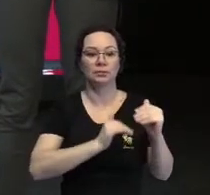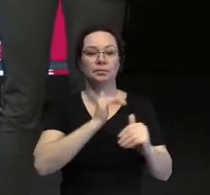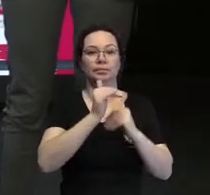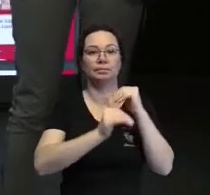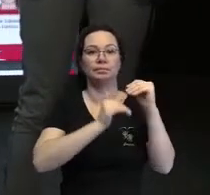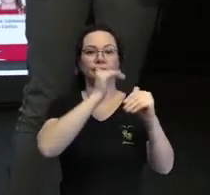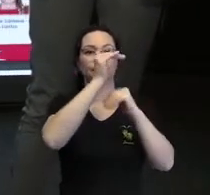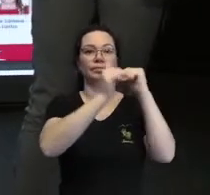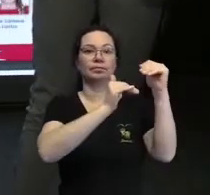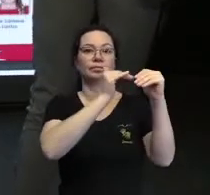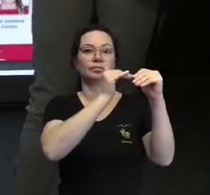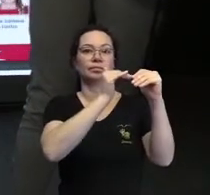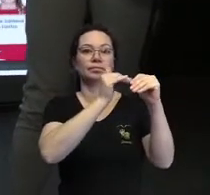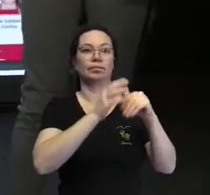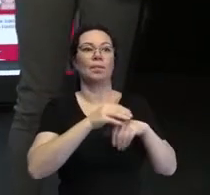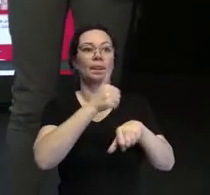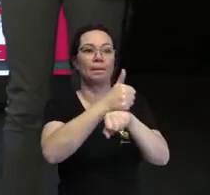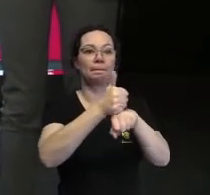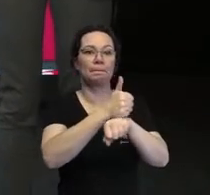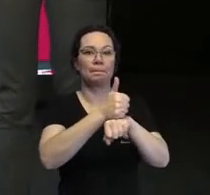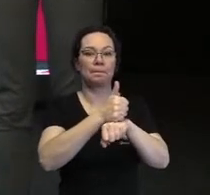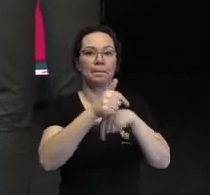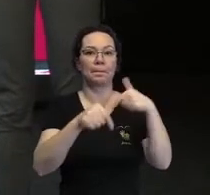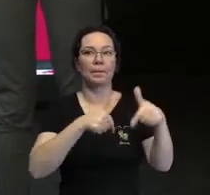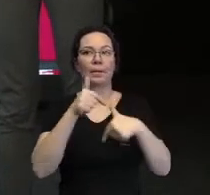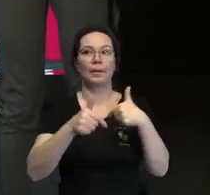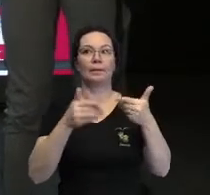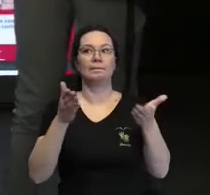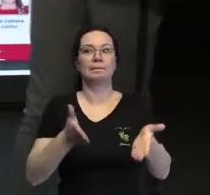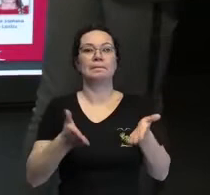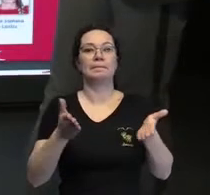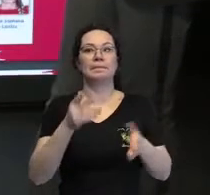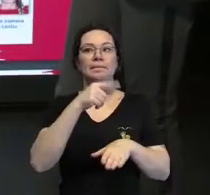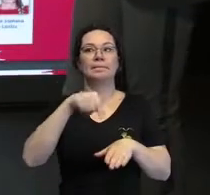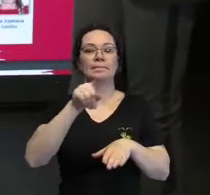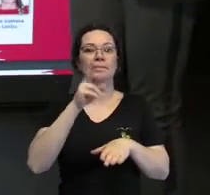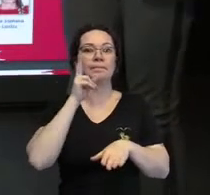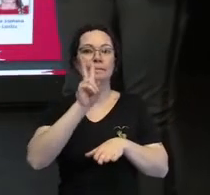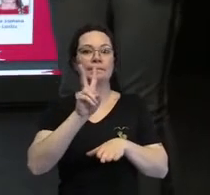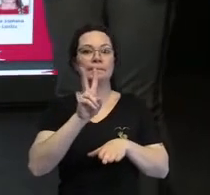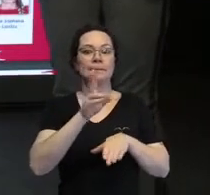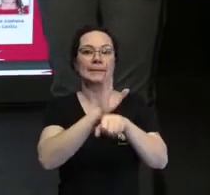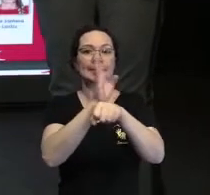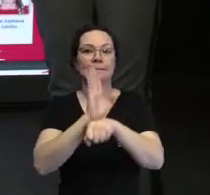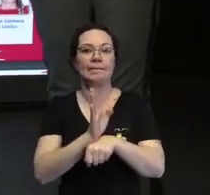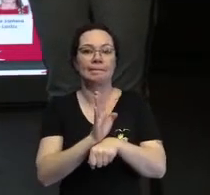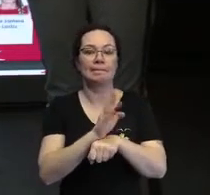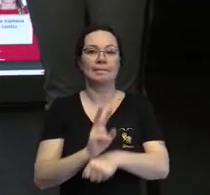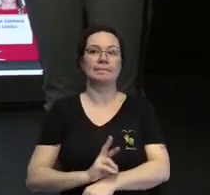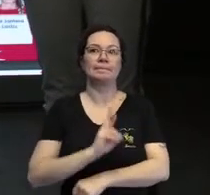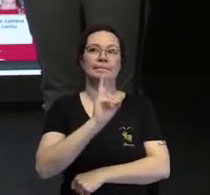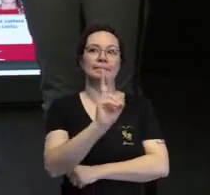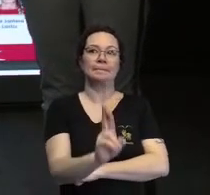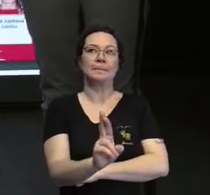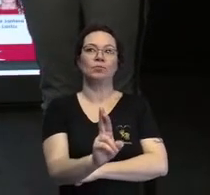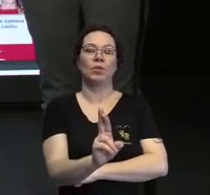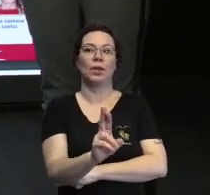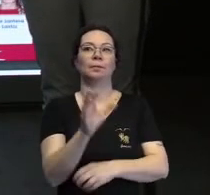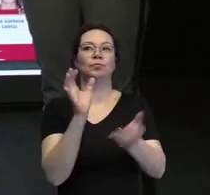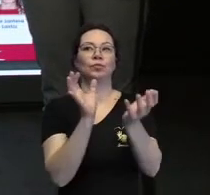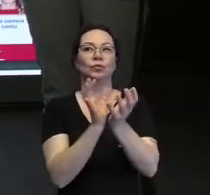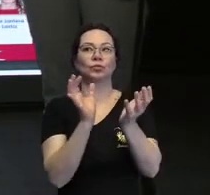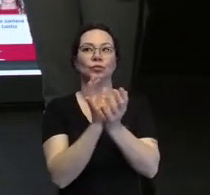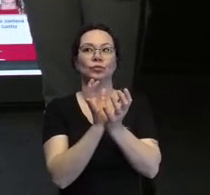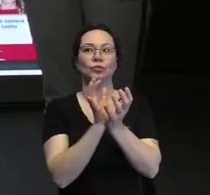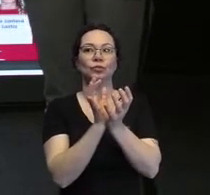escolhida. Então agora vocês vão ver o vídeo com nossos representantes dos grupos de